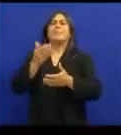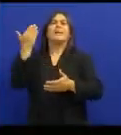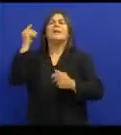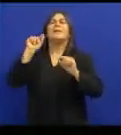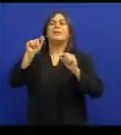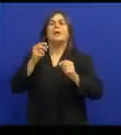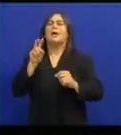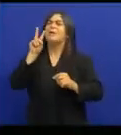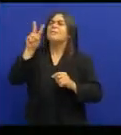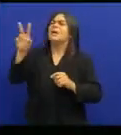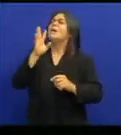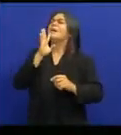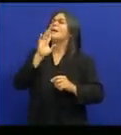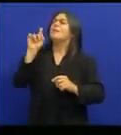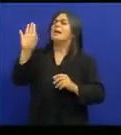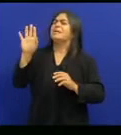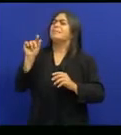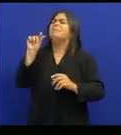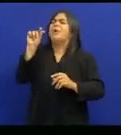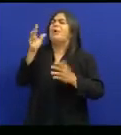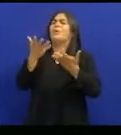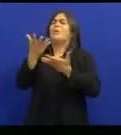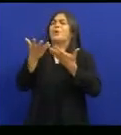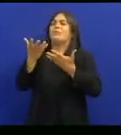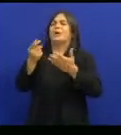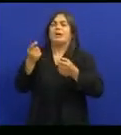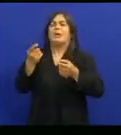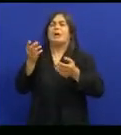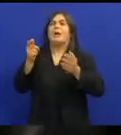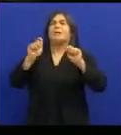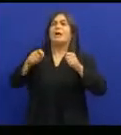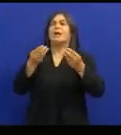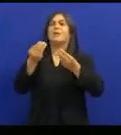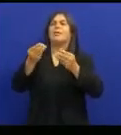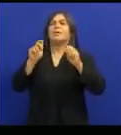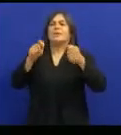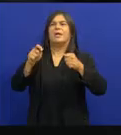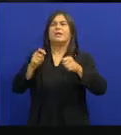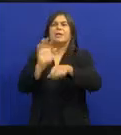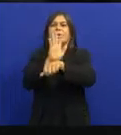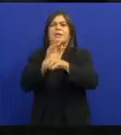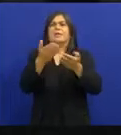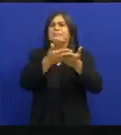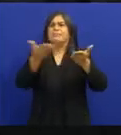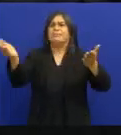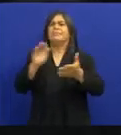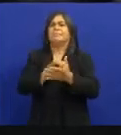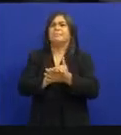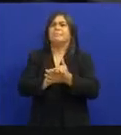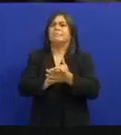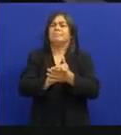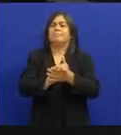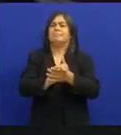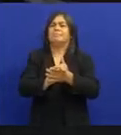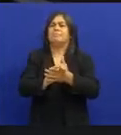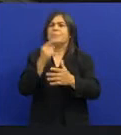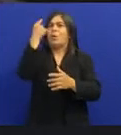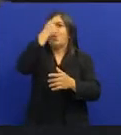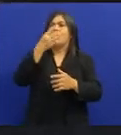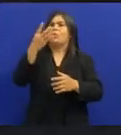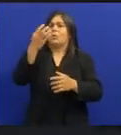Entendeu? Na época eu tinha uma dimensão Mas não tinha tanta O que é que eu iria precisar Pra fazer O filme ficou com 1h40